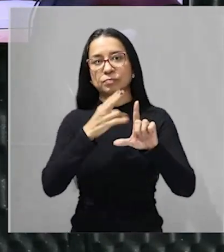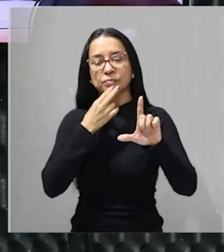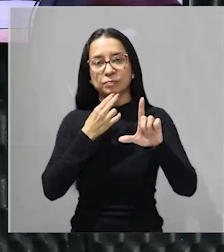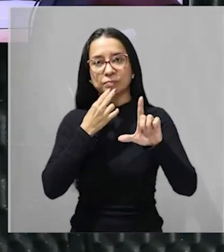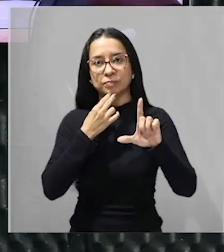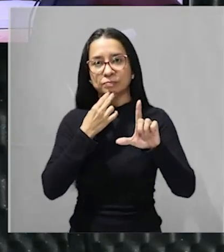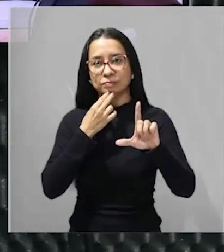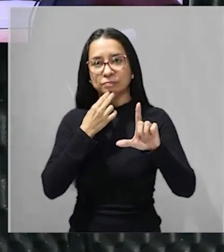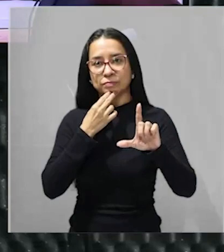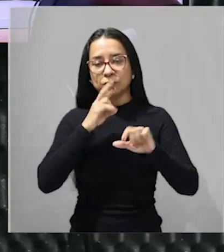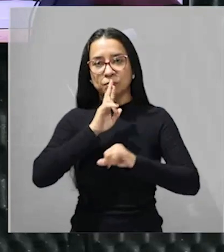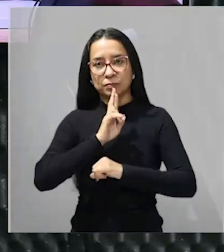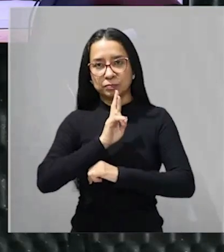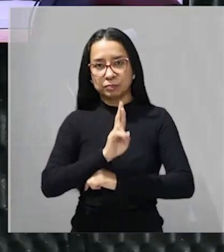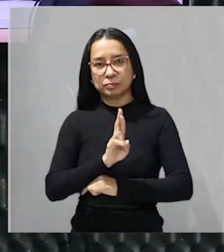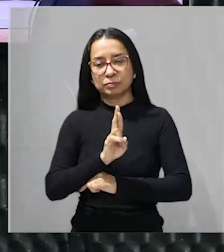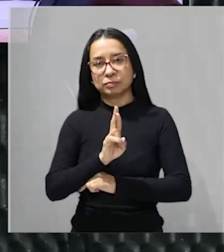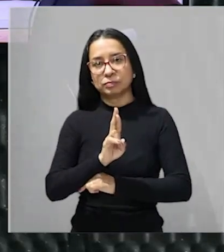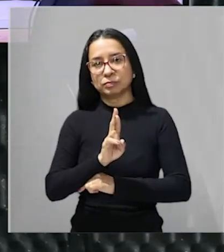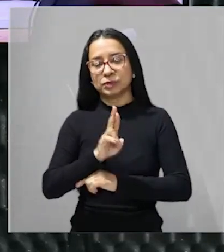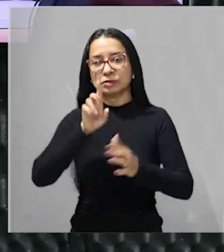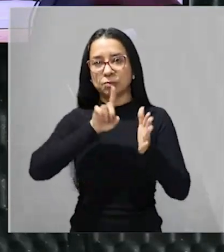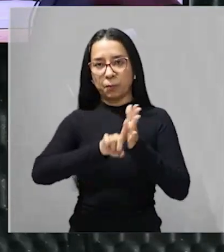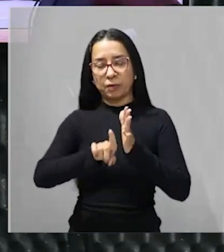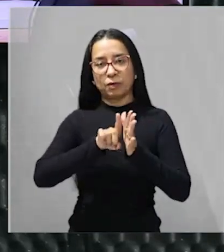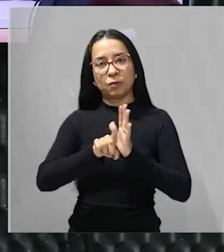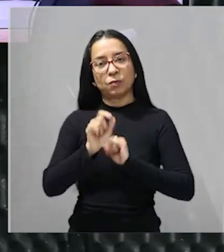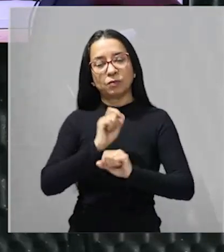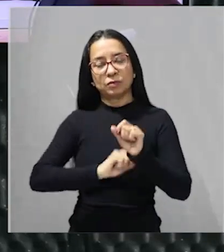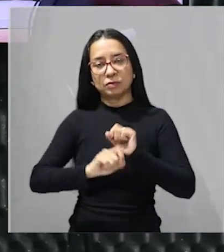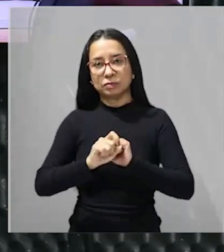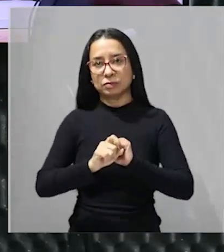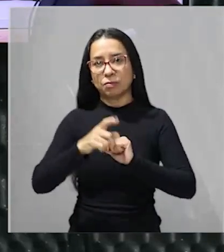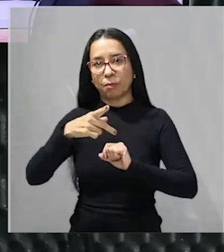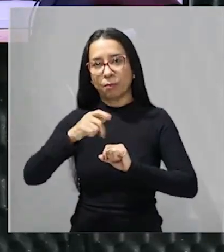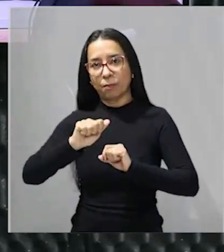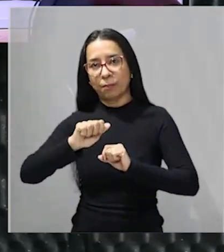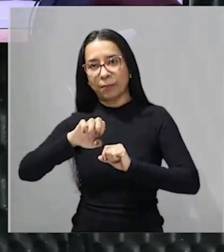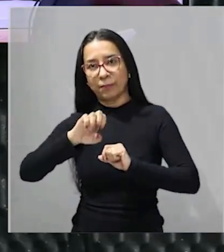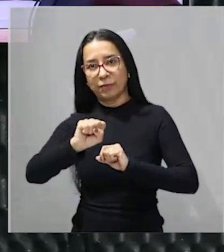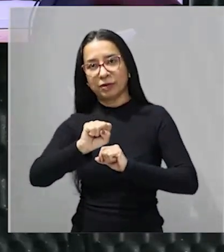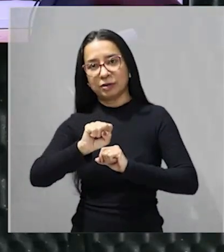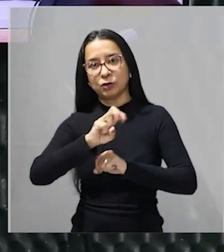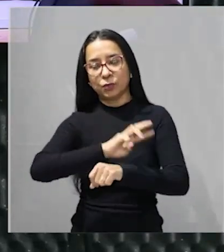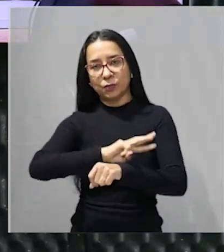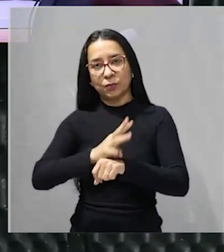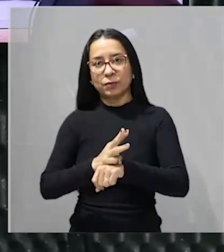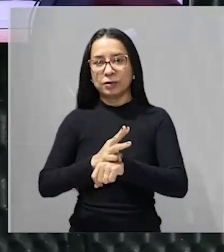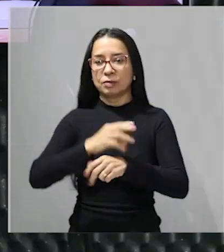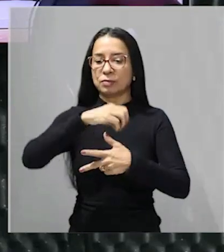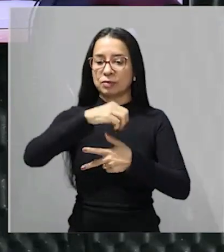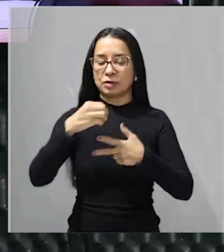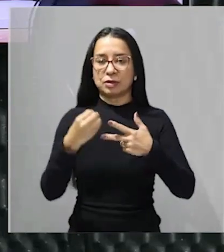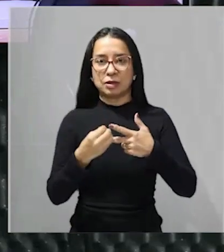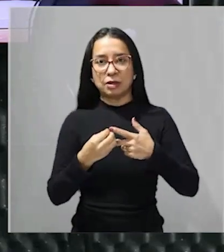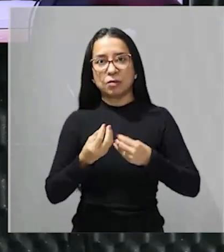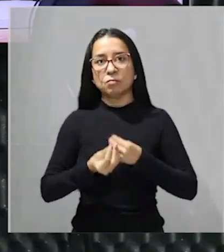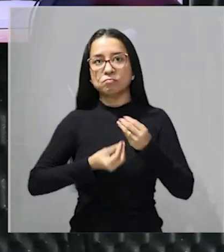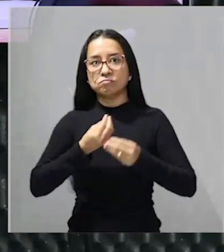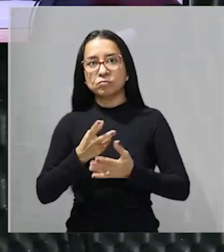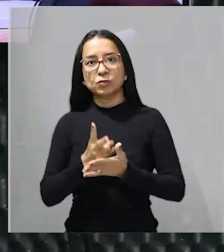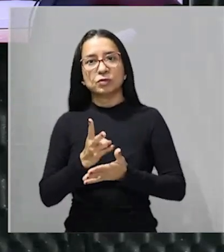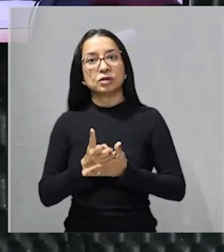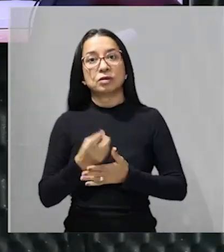resolução dos itens e questões do país o EMA e ENEM como sempre nós